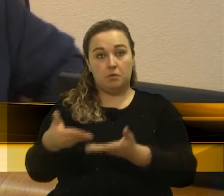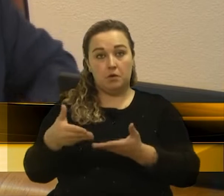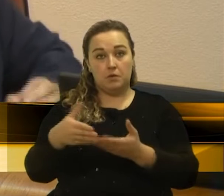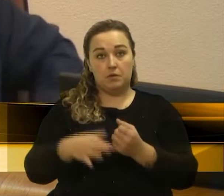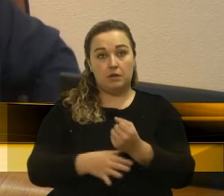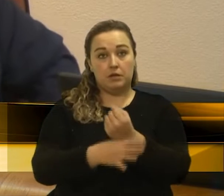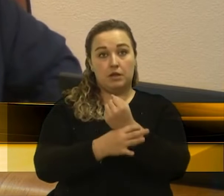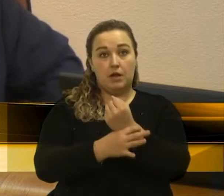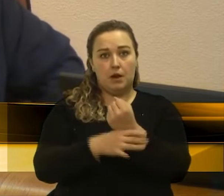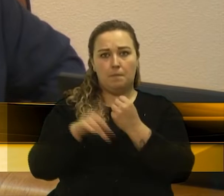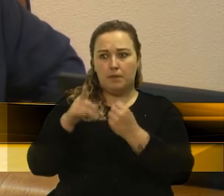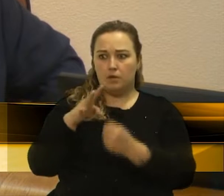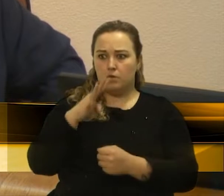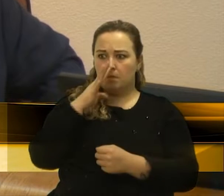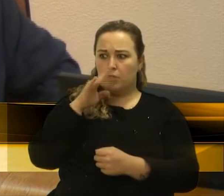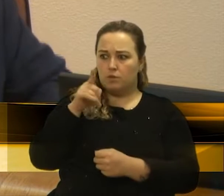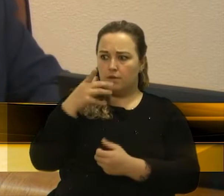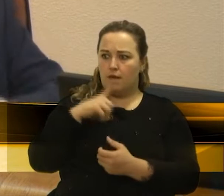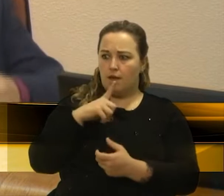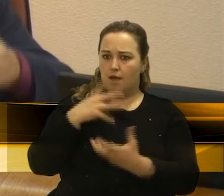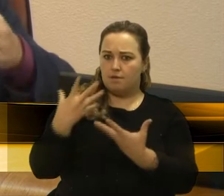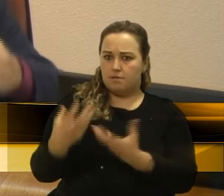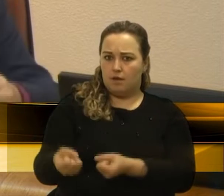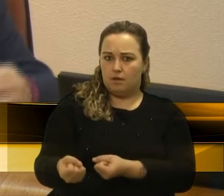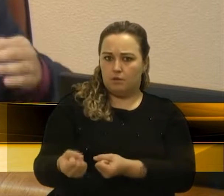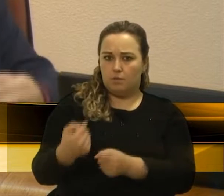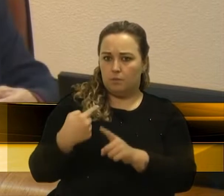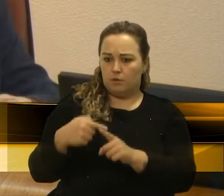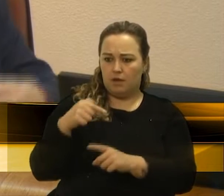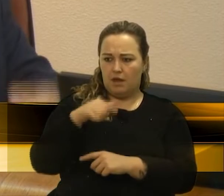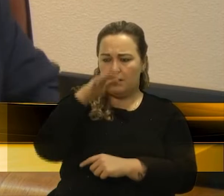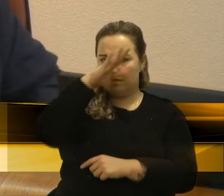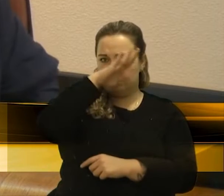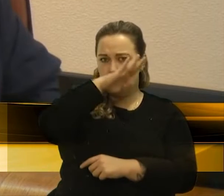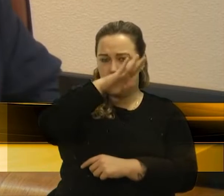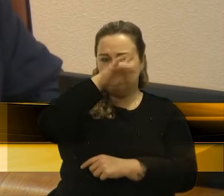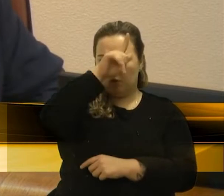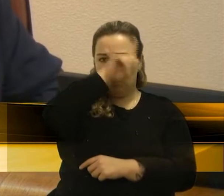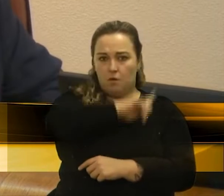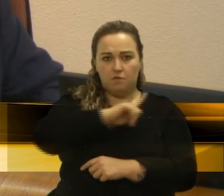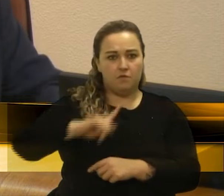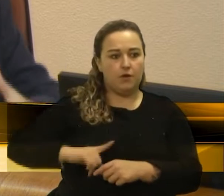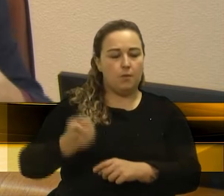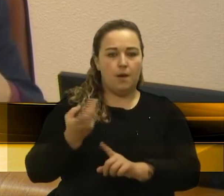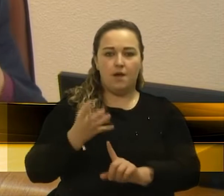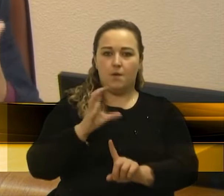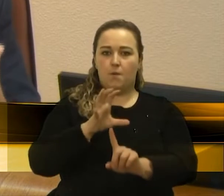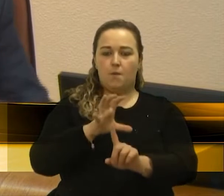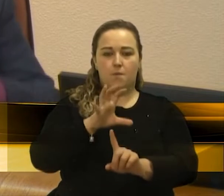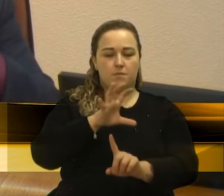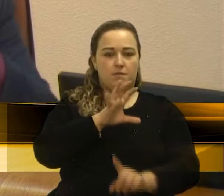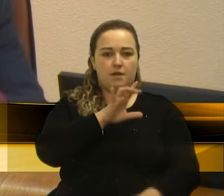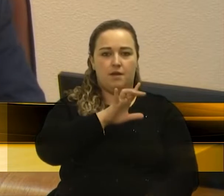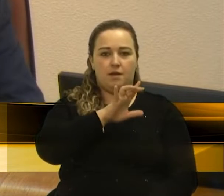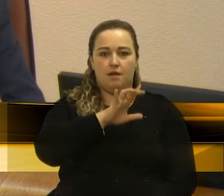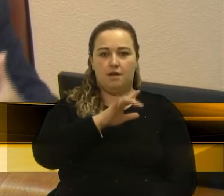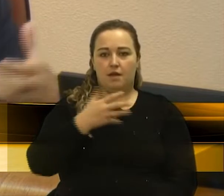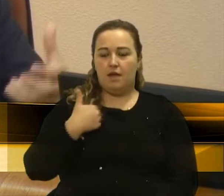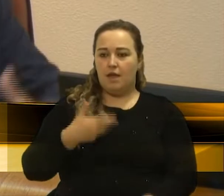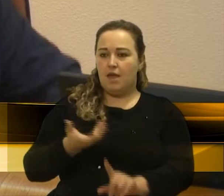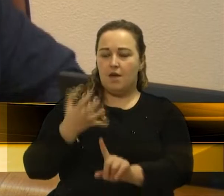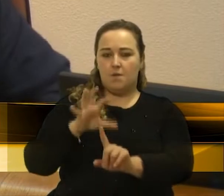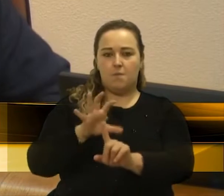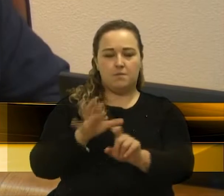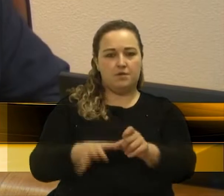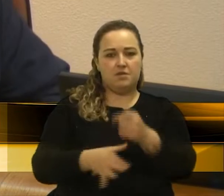surpresa é eu ter aceito, porque assim, esse governo desde o início é contra a segurança. É só ver a forma que ele não dialogou em